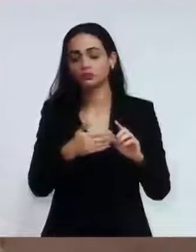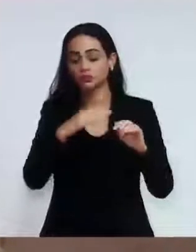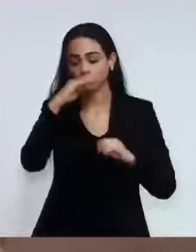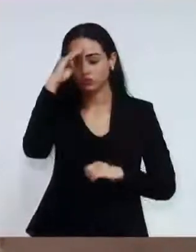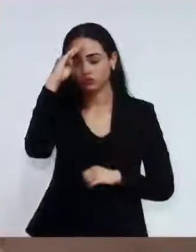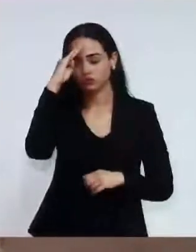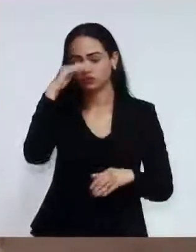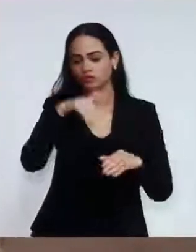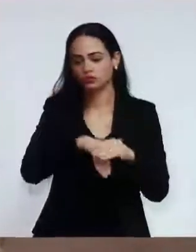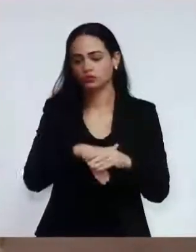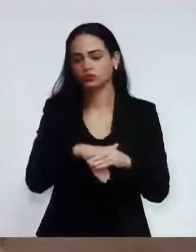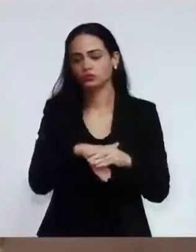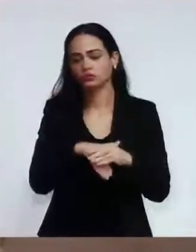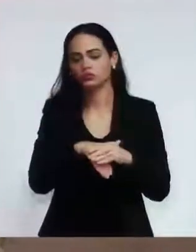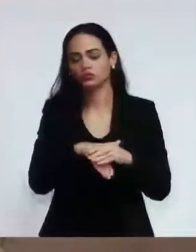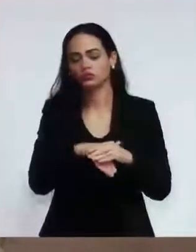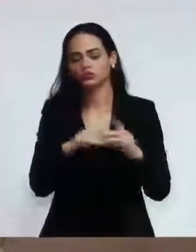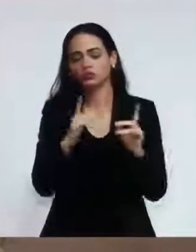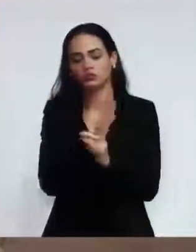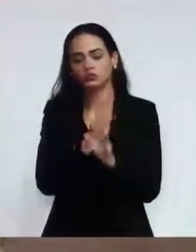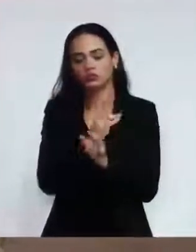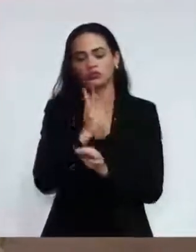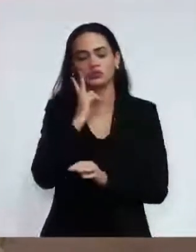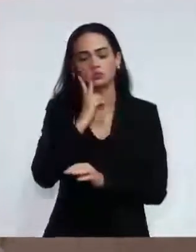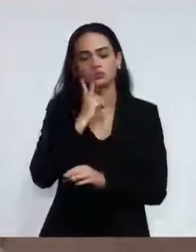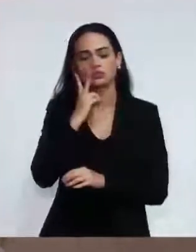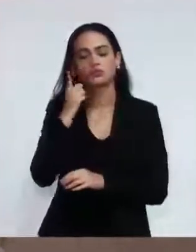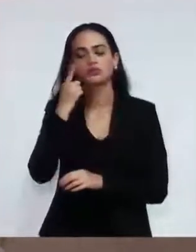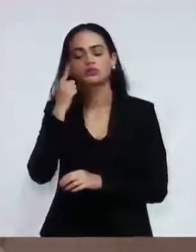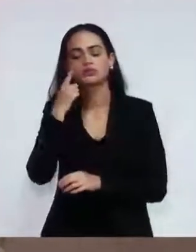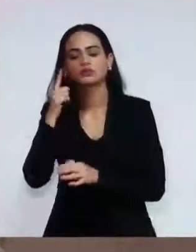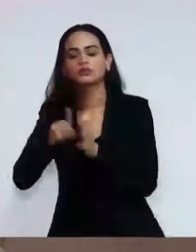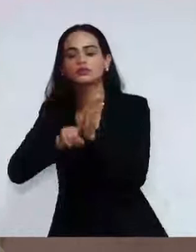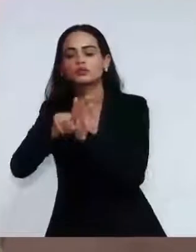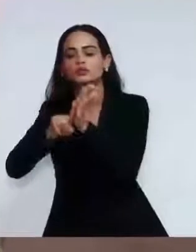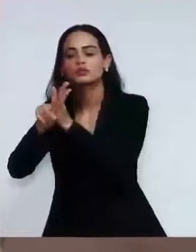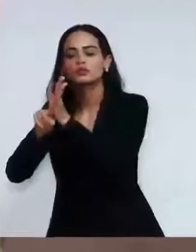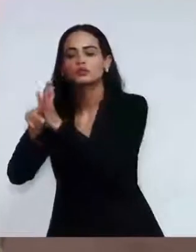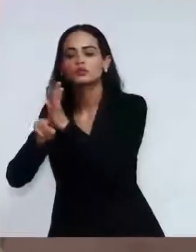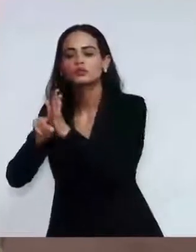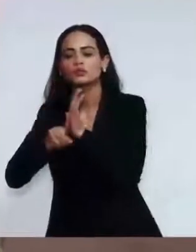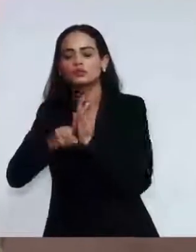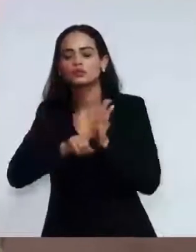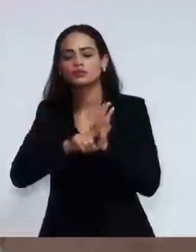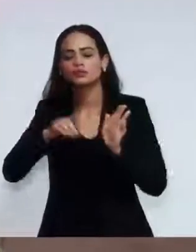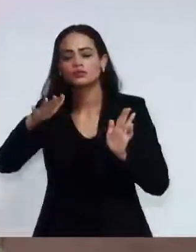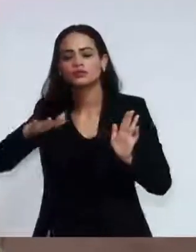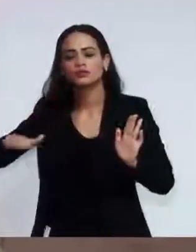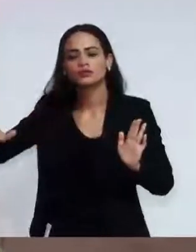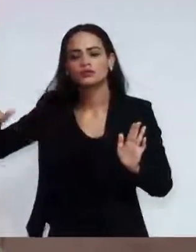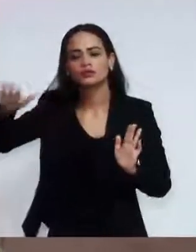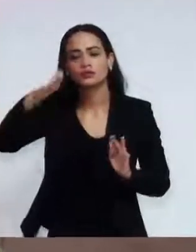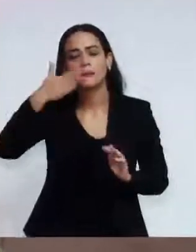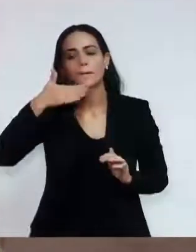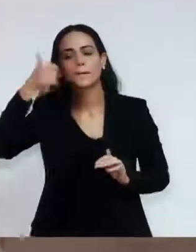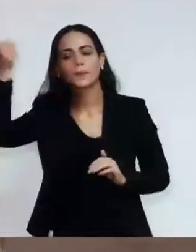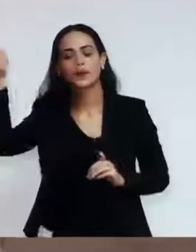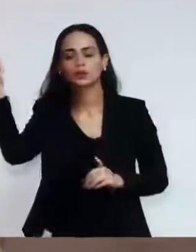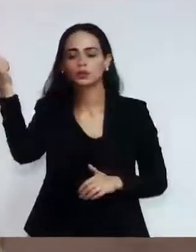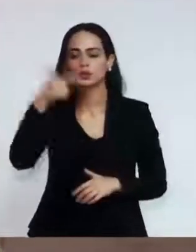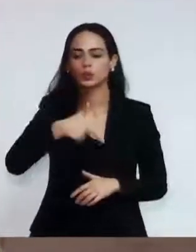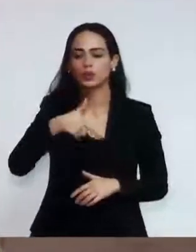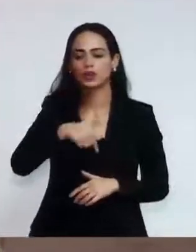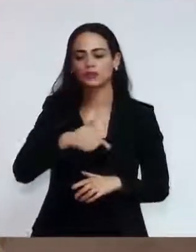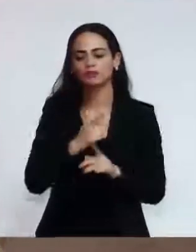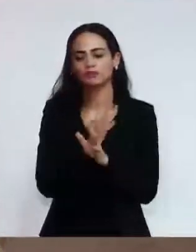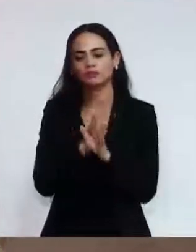comandante, entendeu? Para ver como que ele, e faça comparação com a região, o senhor vai ver que é pequeno demais. Para